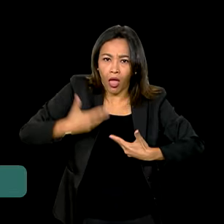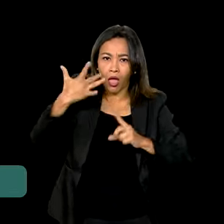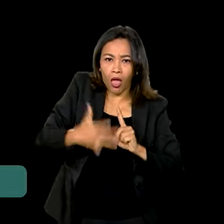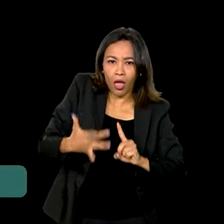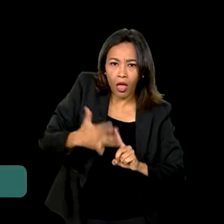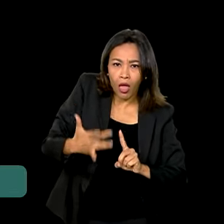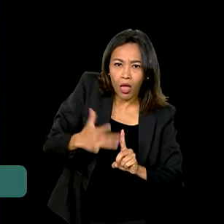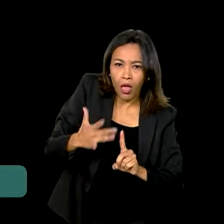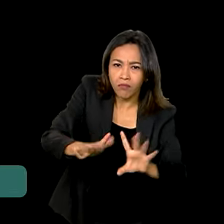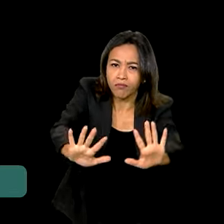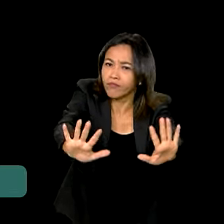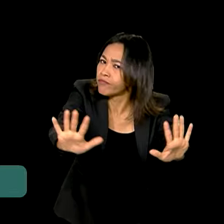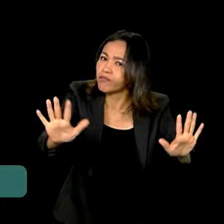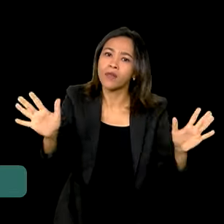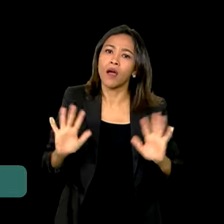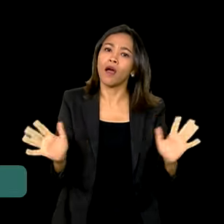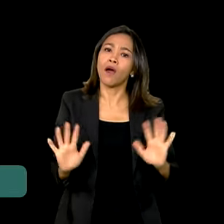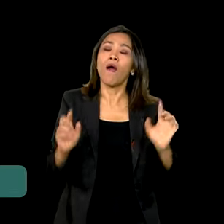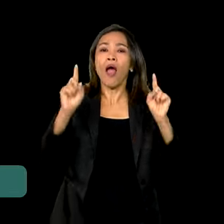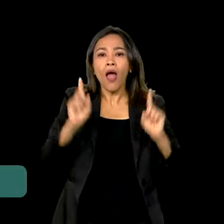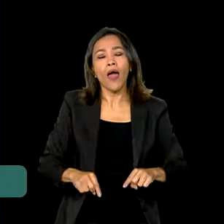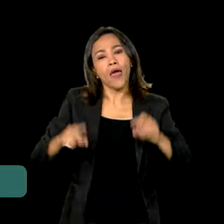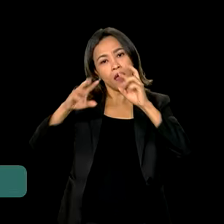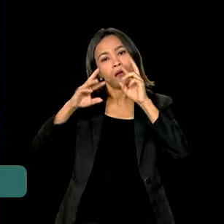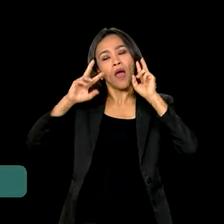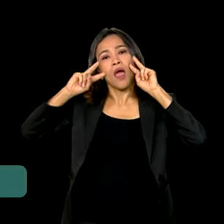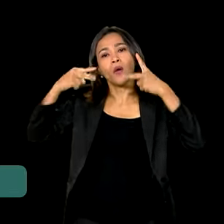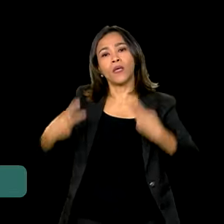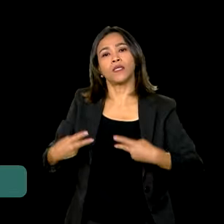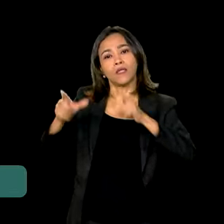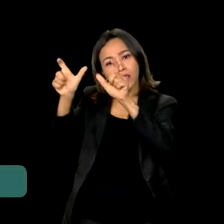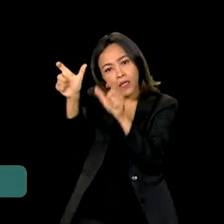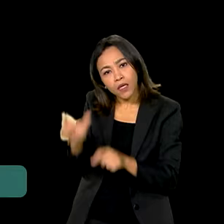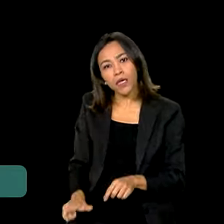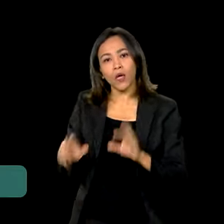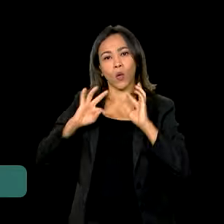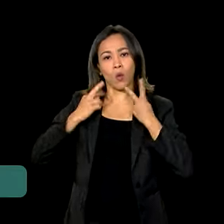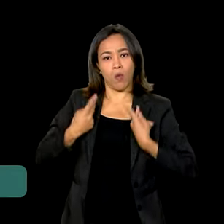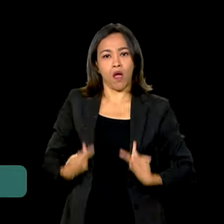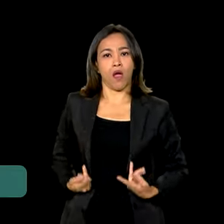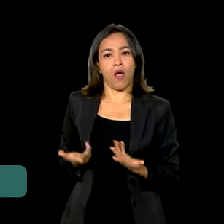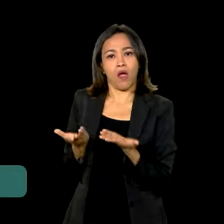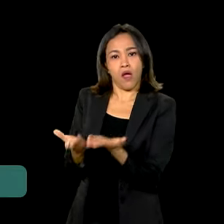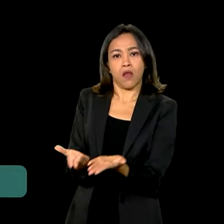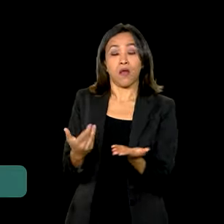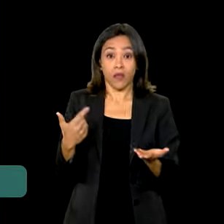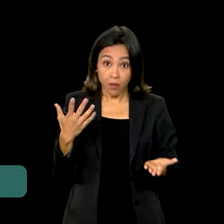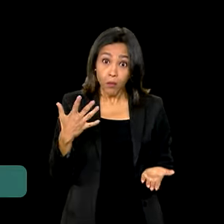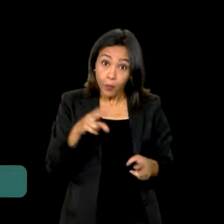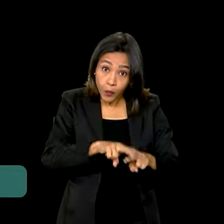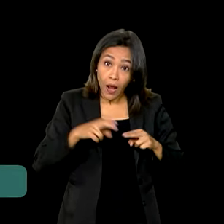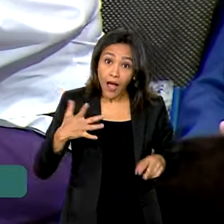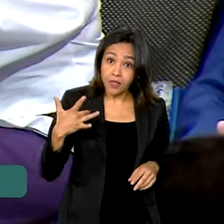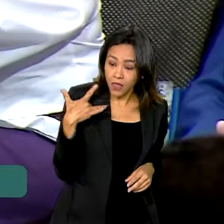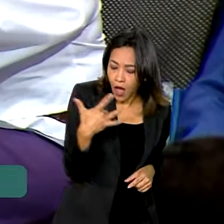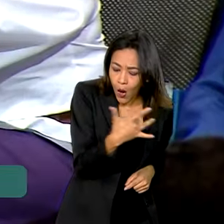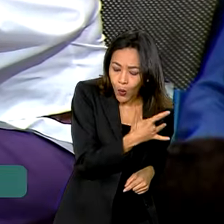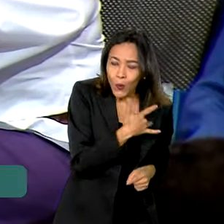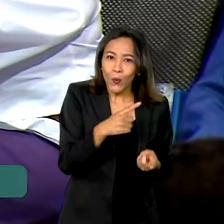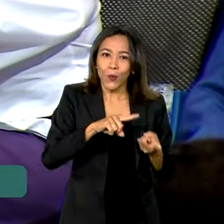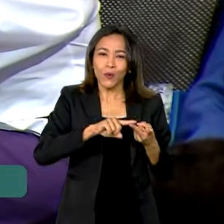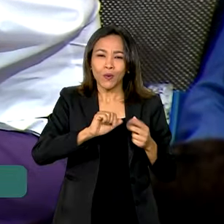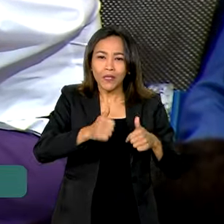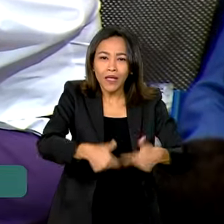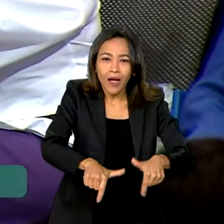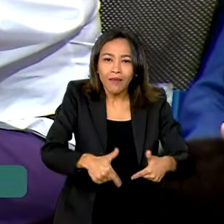ser consideradas humanas na sua dimensão integral. Daí que além da saúde e da assistência, o trabalho, o